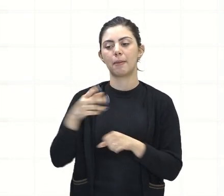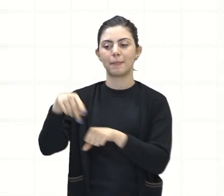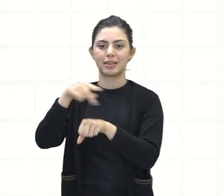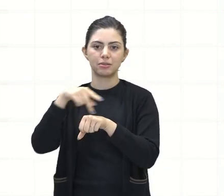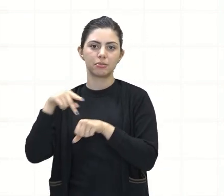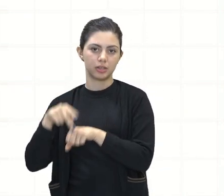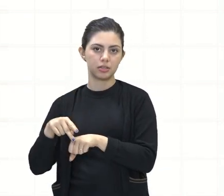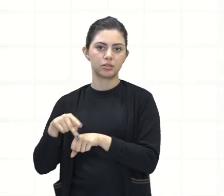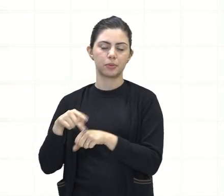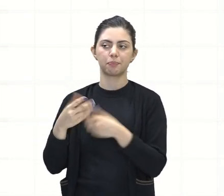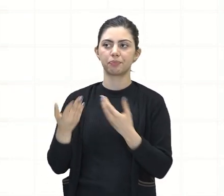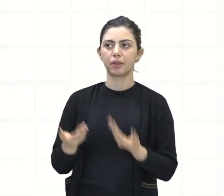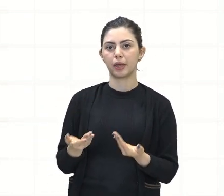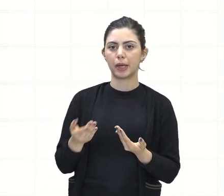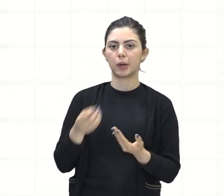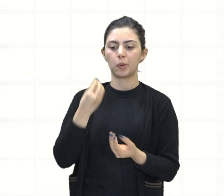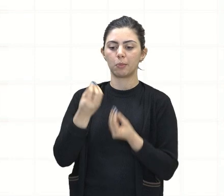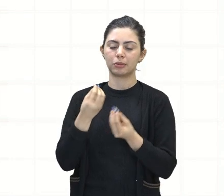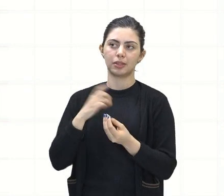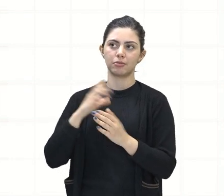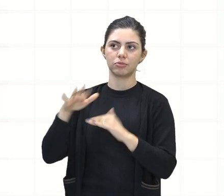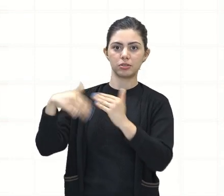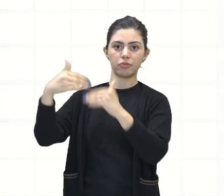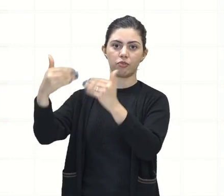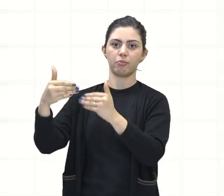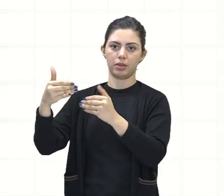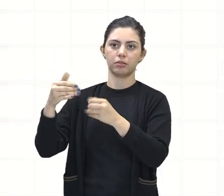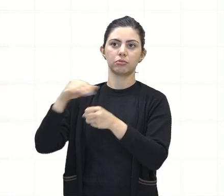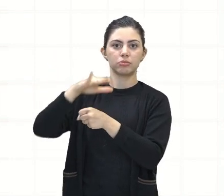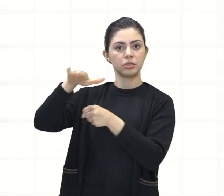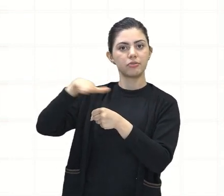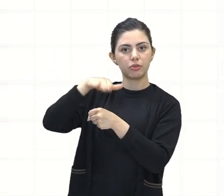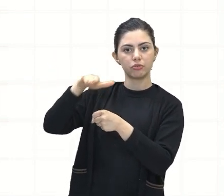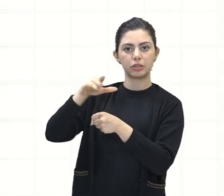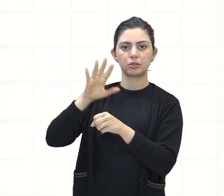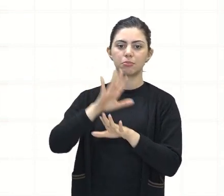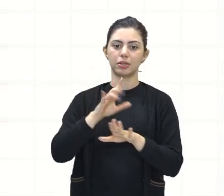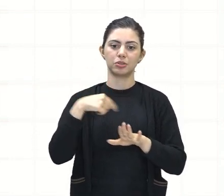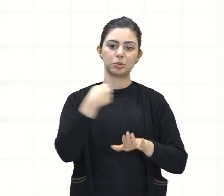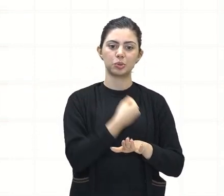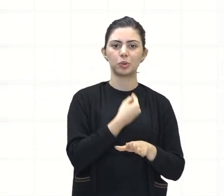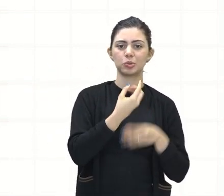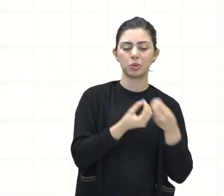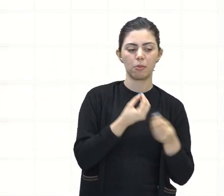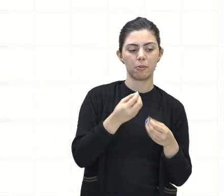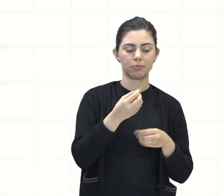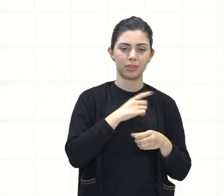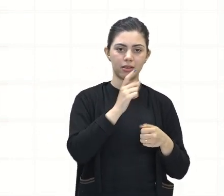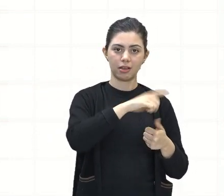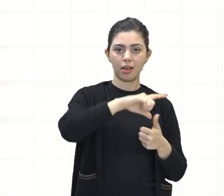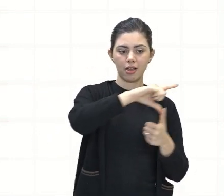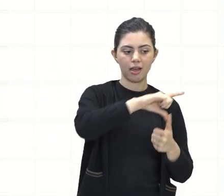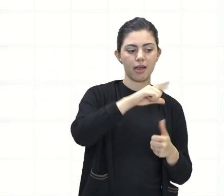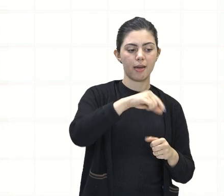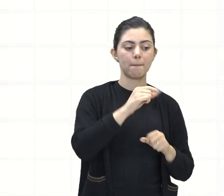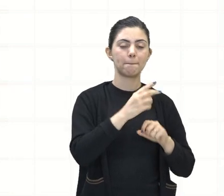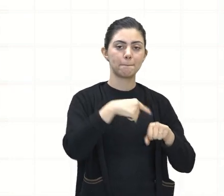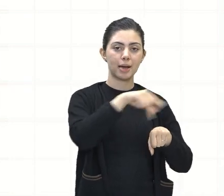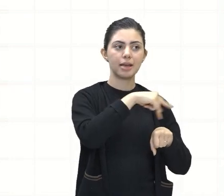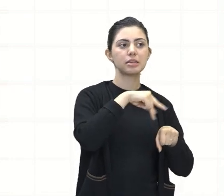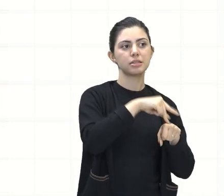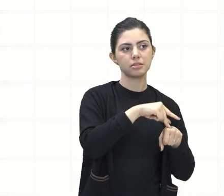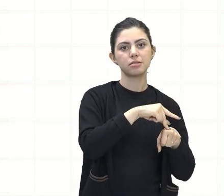países desenvolvidos, perdão. Hoje nós somos classificados como países subdesenvolvidos ou em